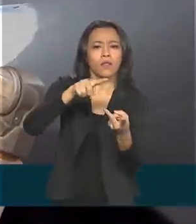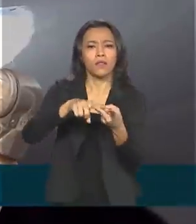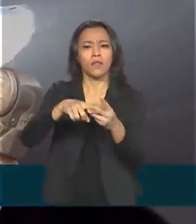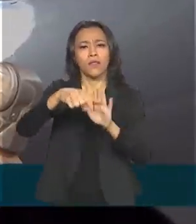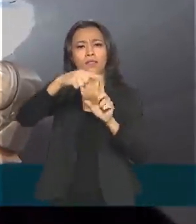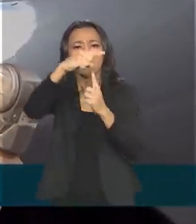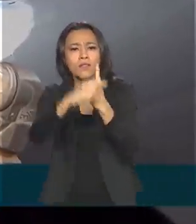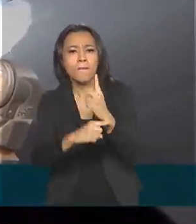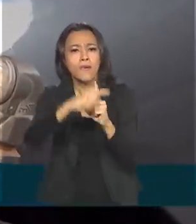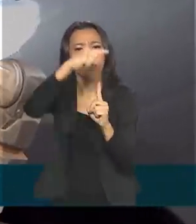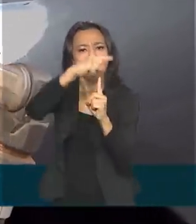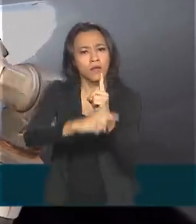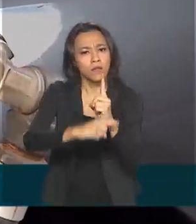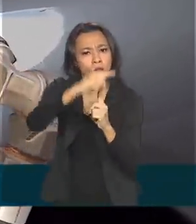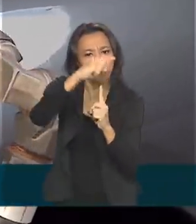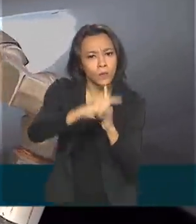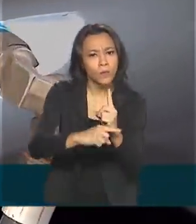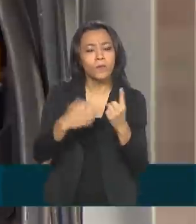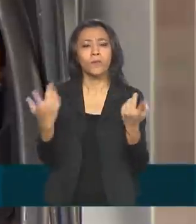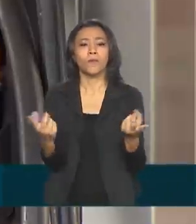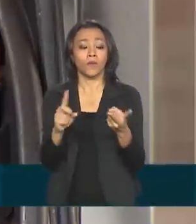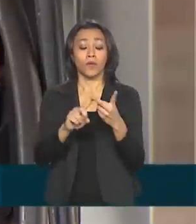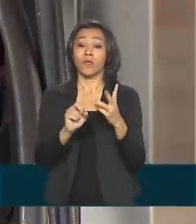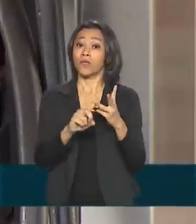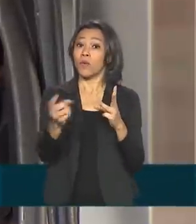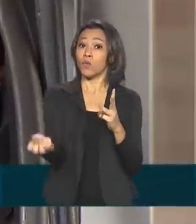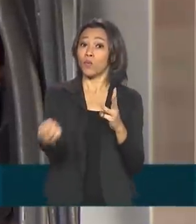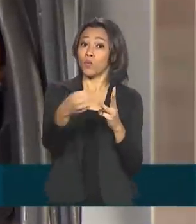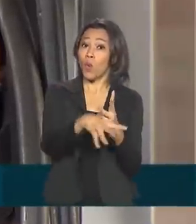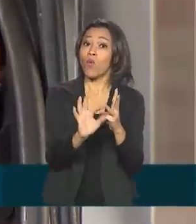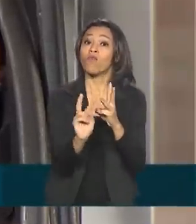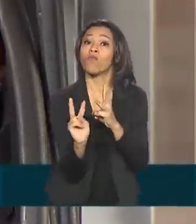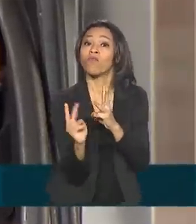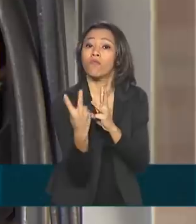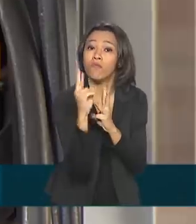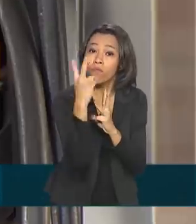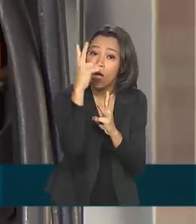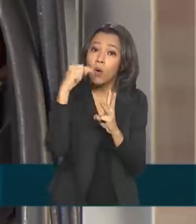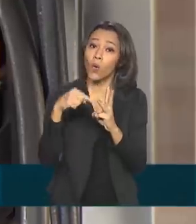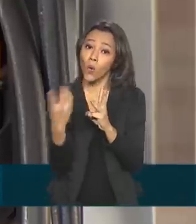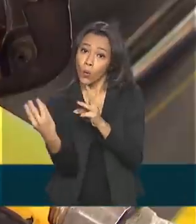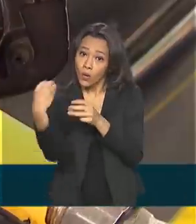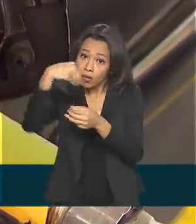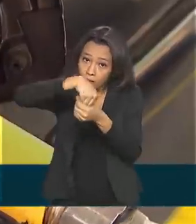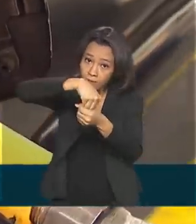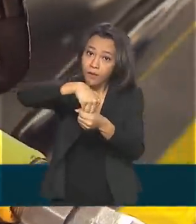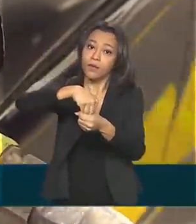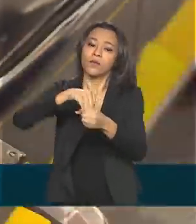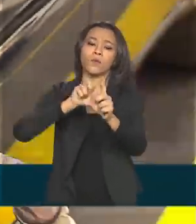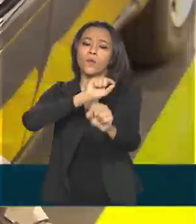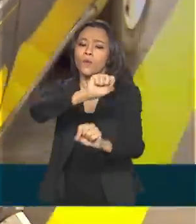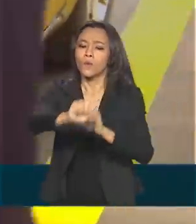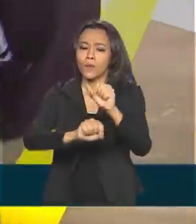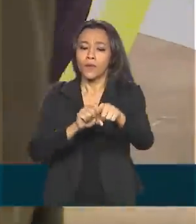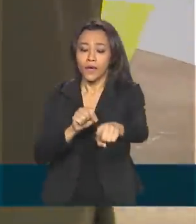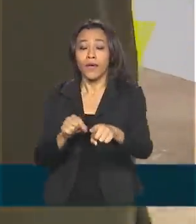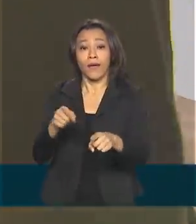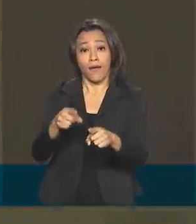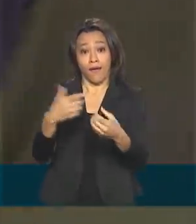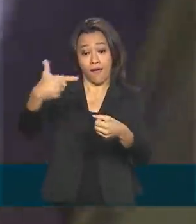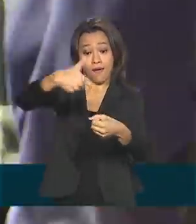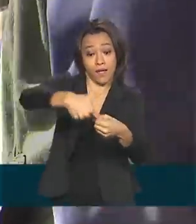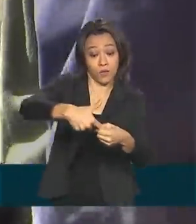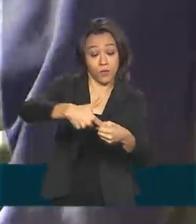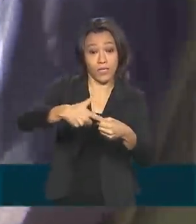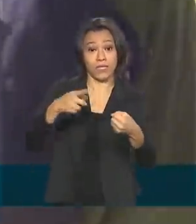de destilação, além da adoção de um novo valor mínimo da chamada octanagem, que é a capacidade da gasolina